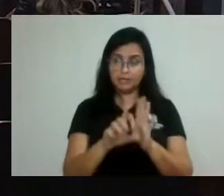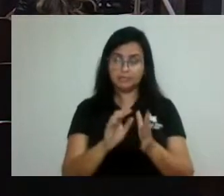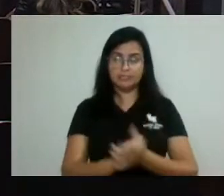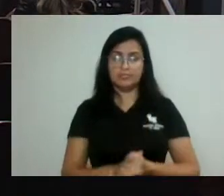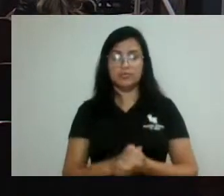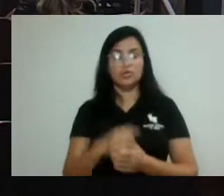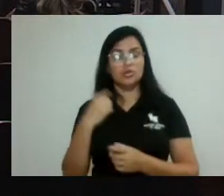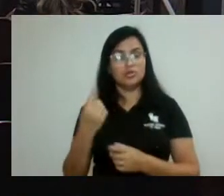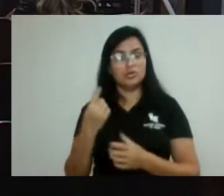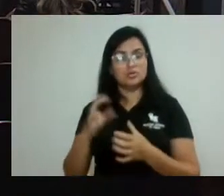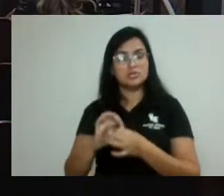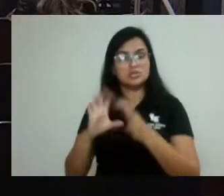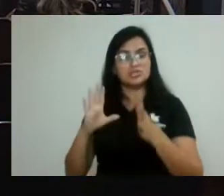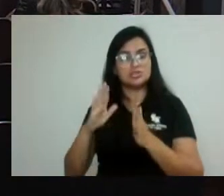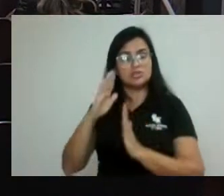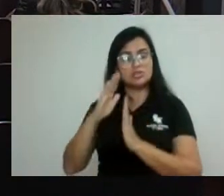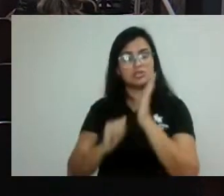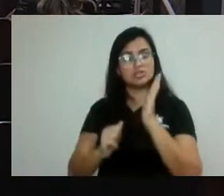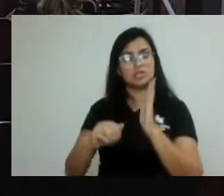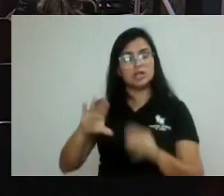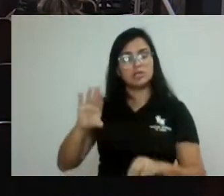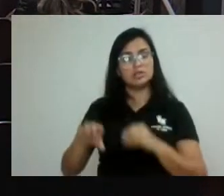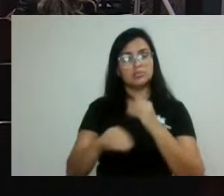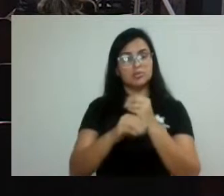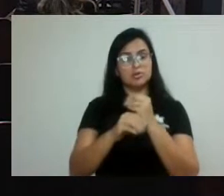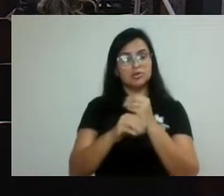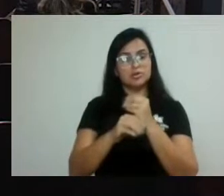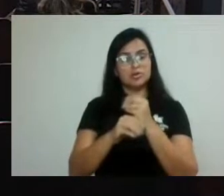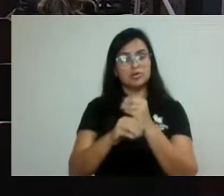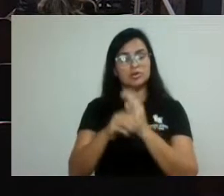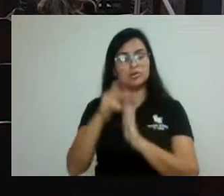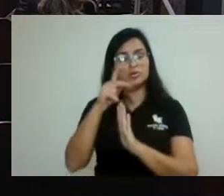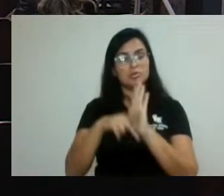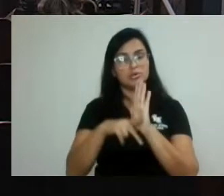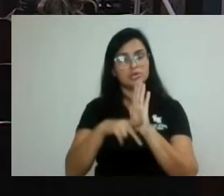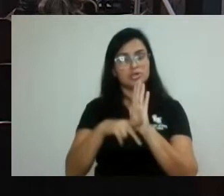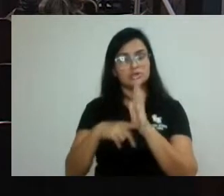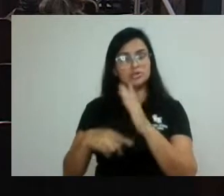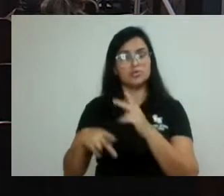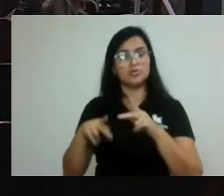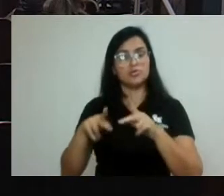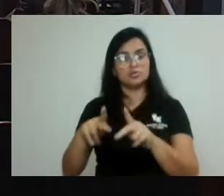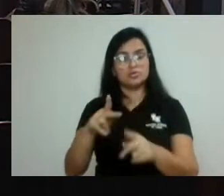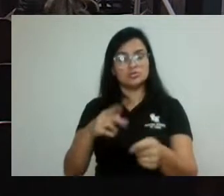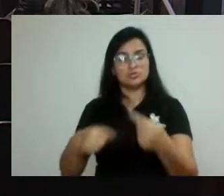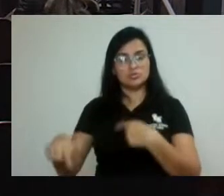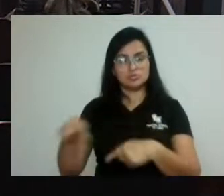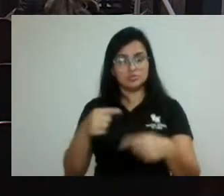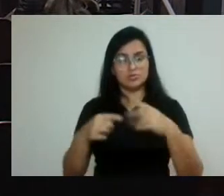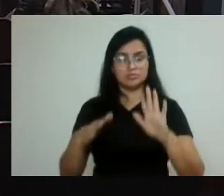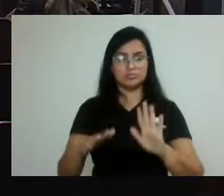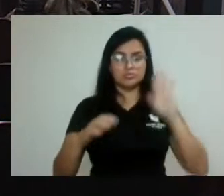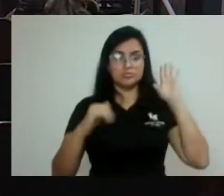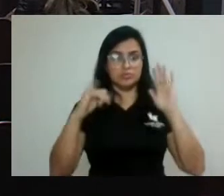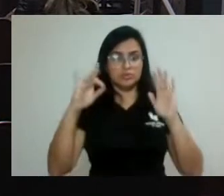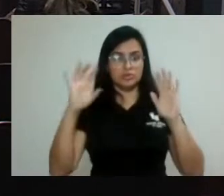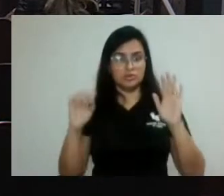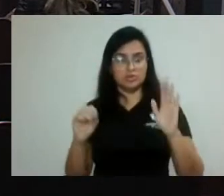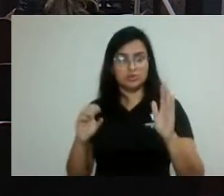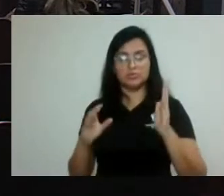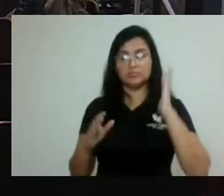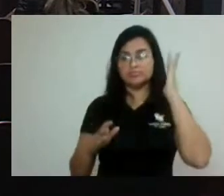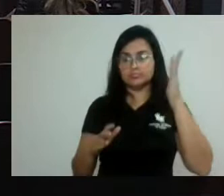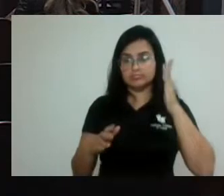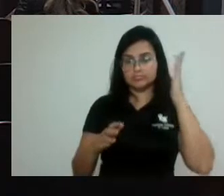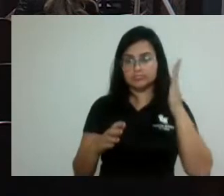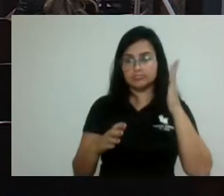emenda e o projeto continua em discussão. Pela ordem, presidente. Pela ordem, vereador Cido Reis. Essa palavra. Com a palavra, vossa excelência.